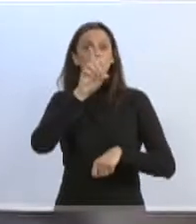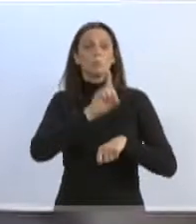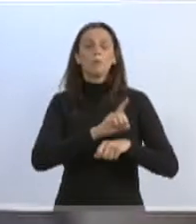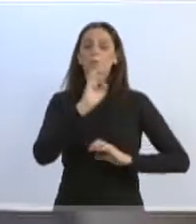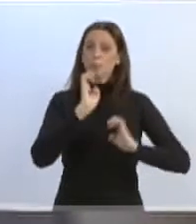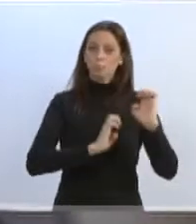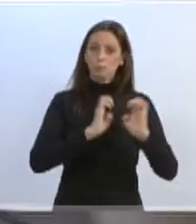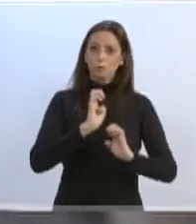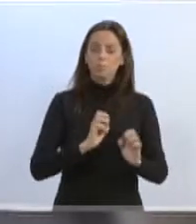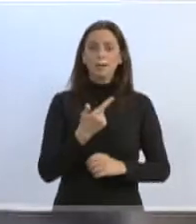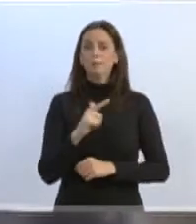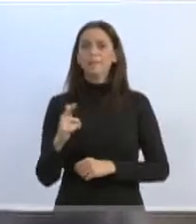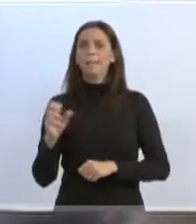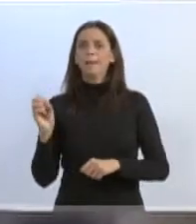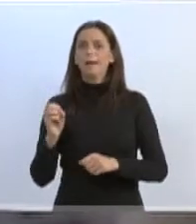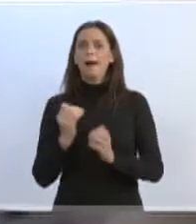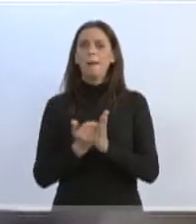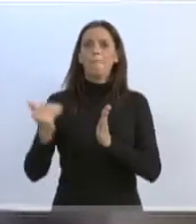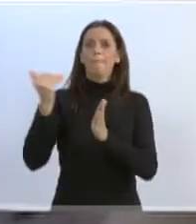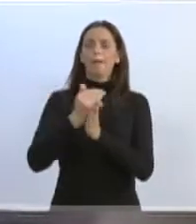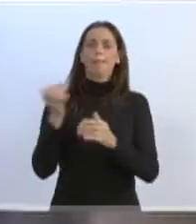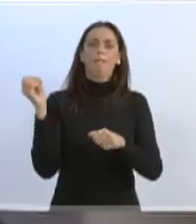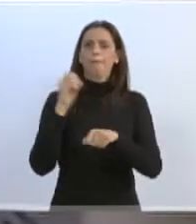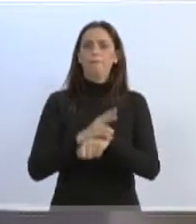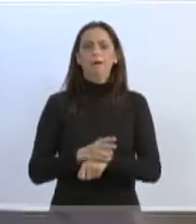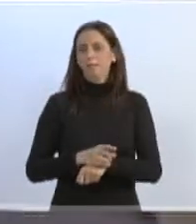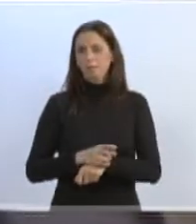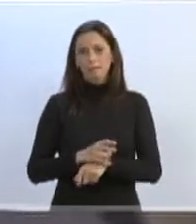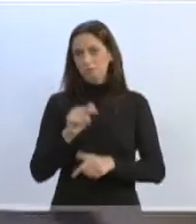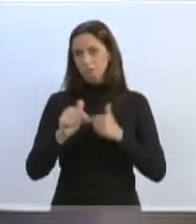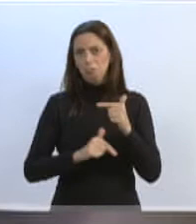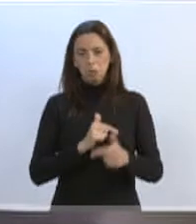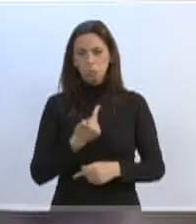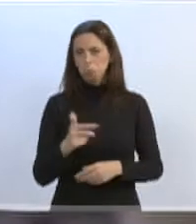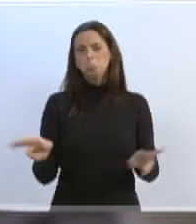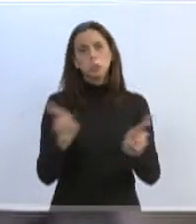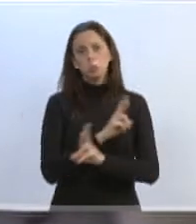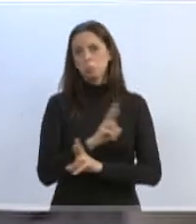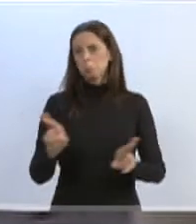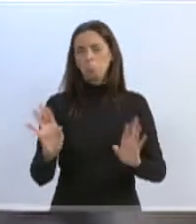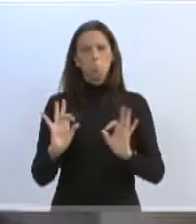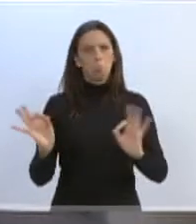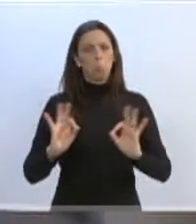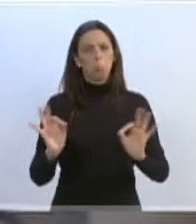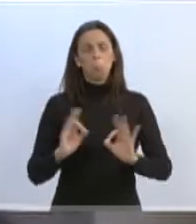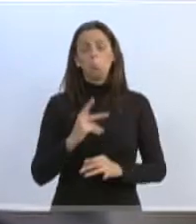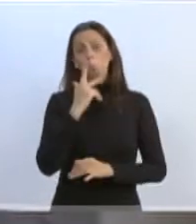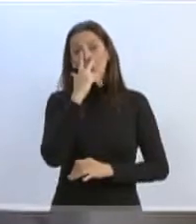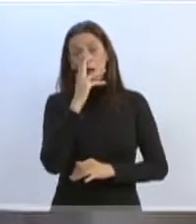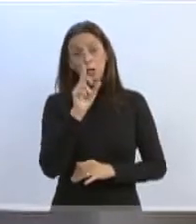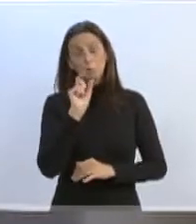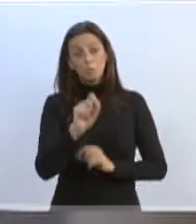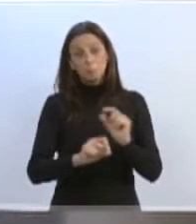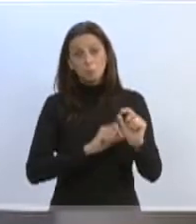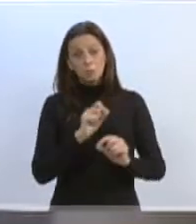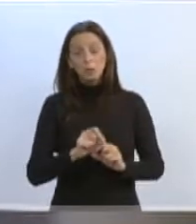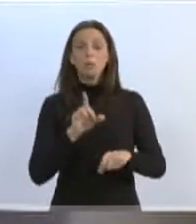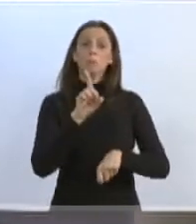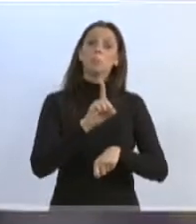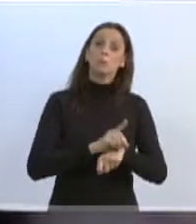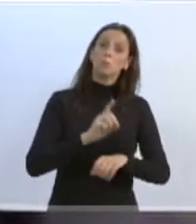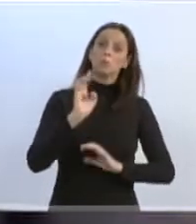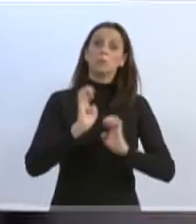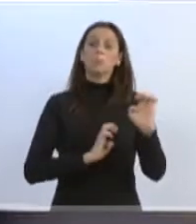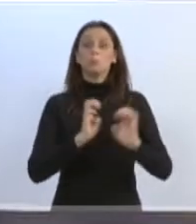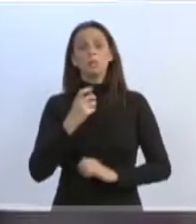criação de postos de trabalho. nunca se viu essa relação em lugar algum. Me parece que o interesse do empresariado é